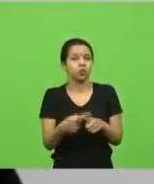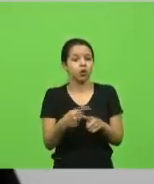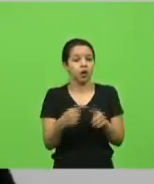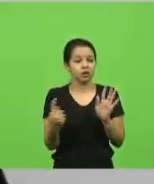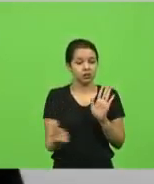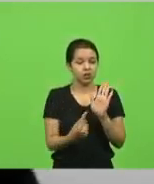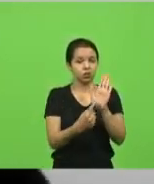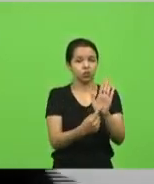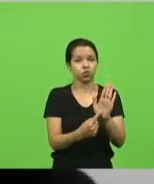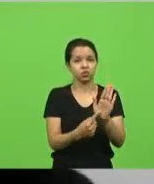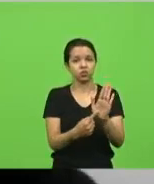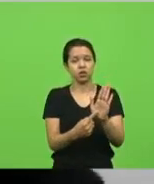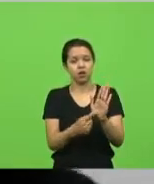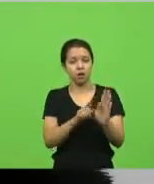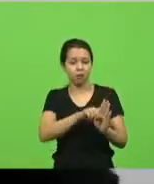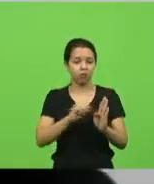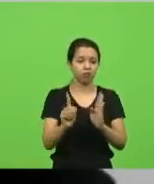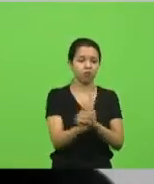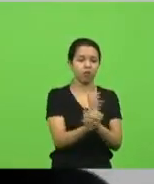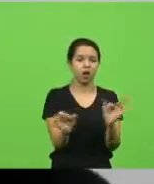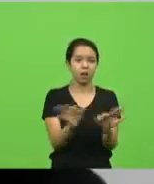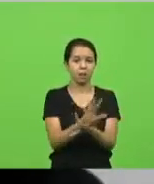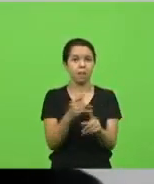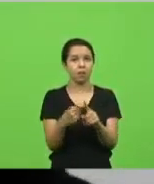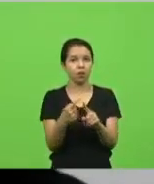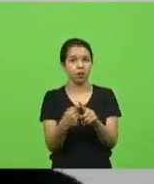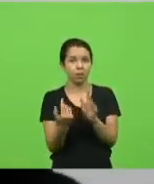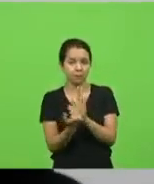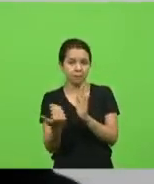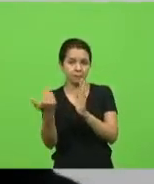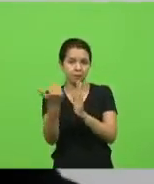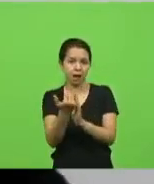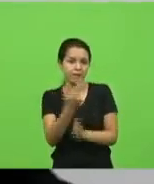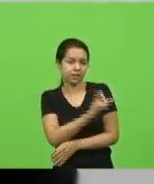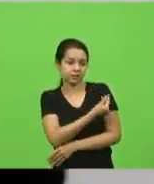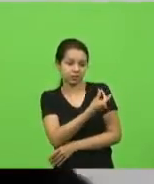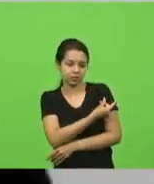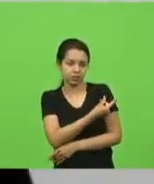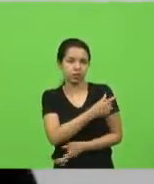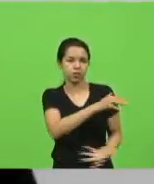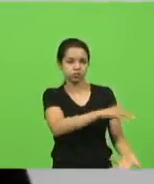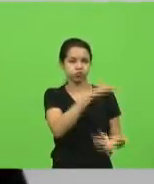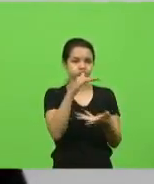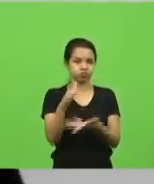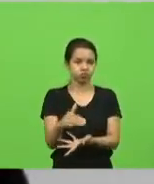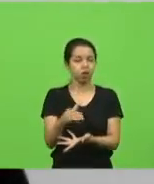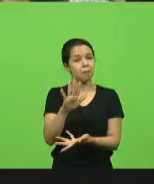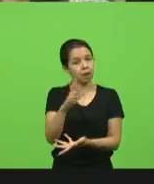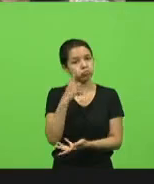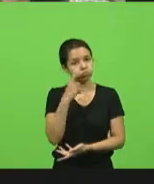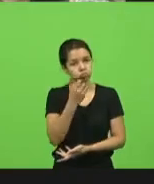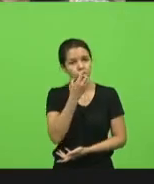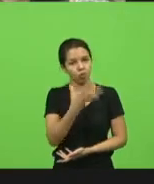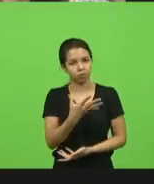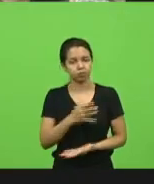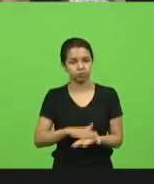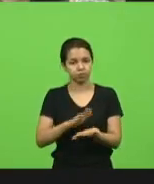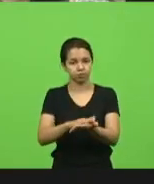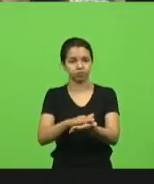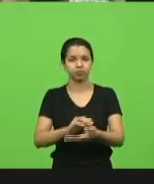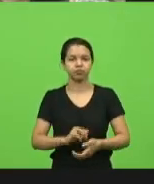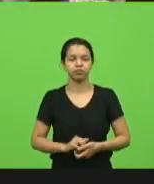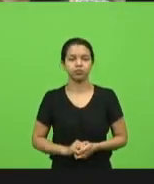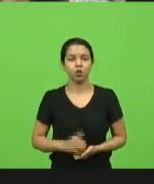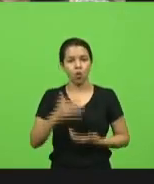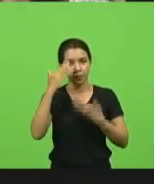vai ter mais vacinas. Mas, de qualquer forma, a sua intenção é muito boa e eu quero parabenizar o seu esforço também. Muito obrigado,